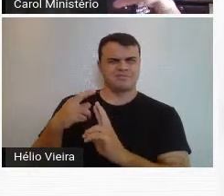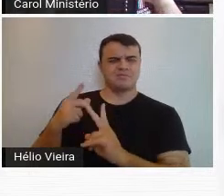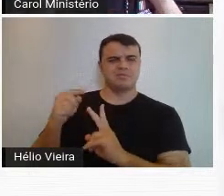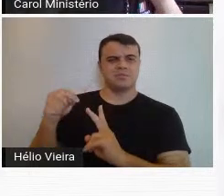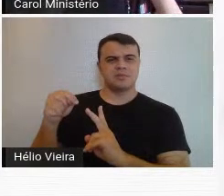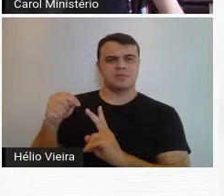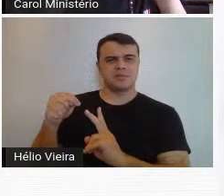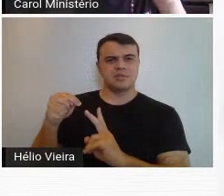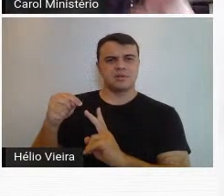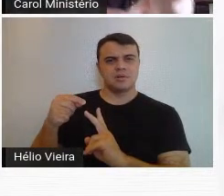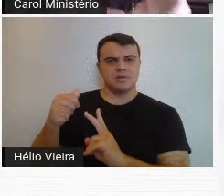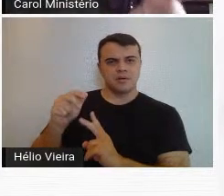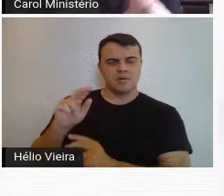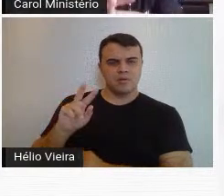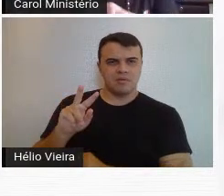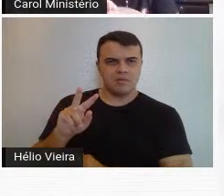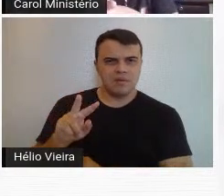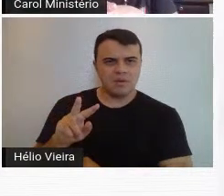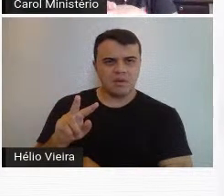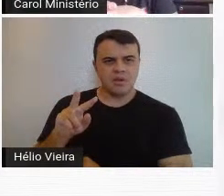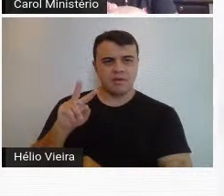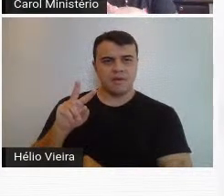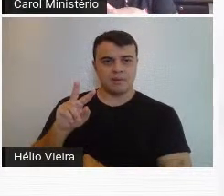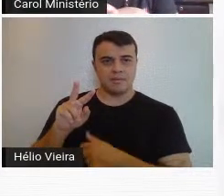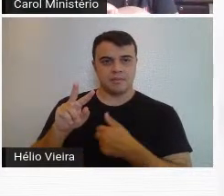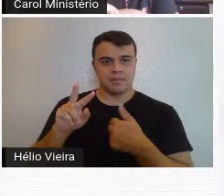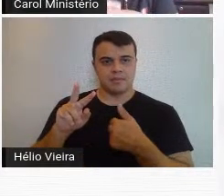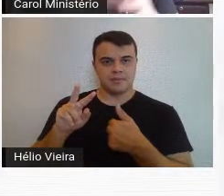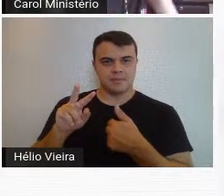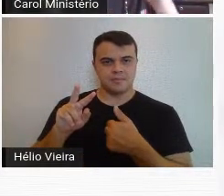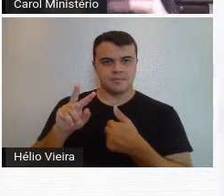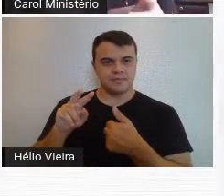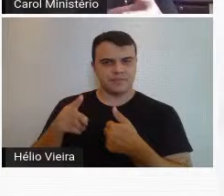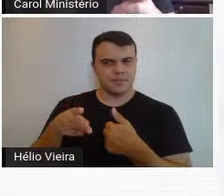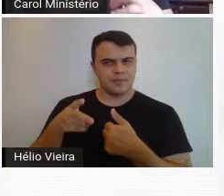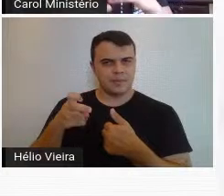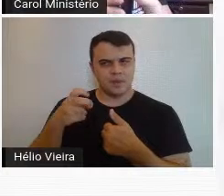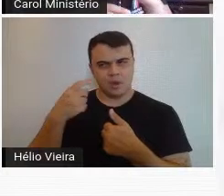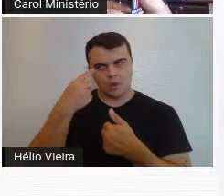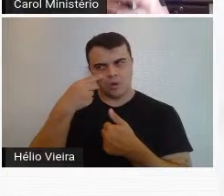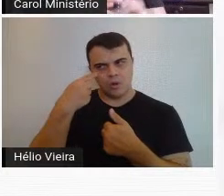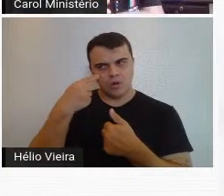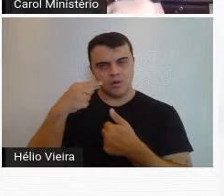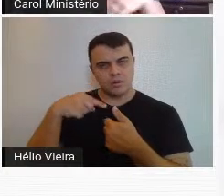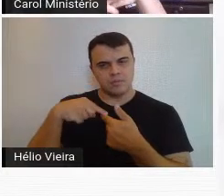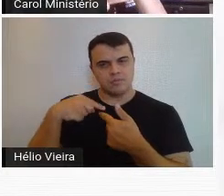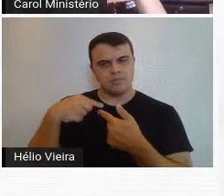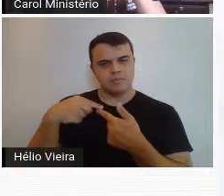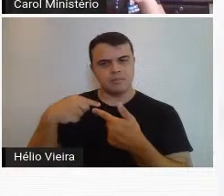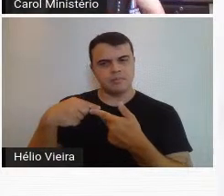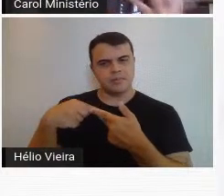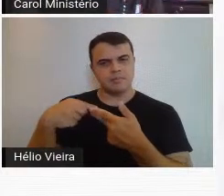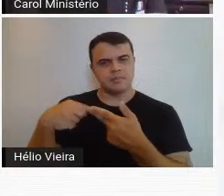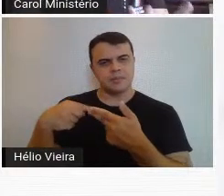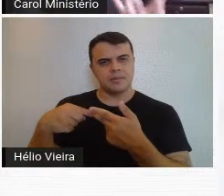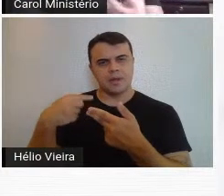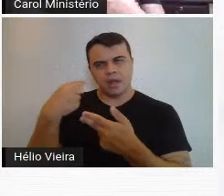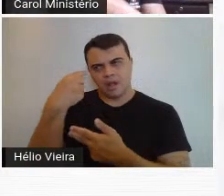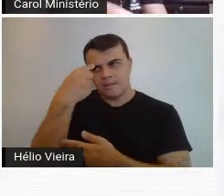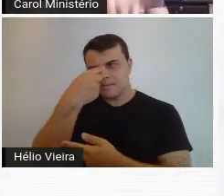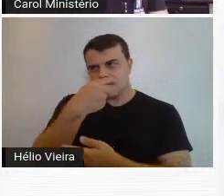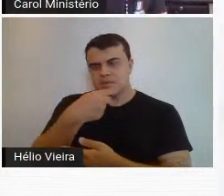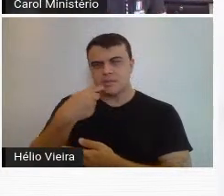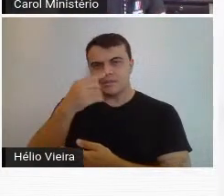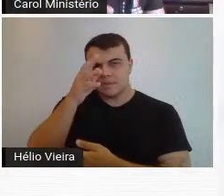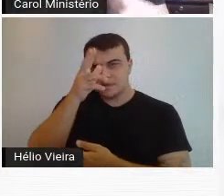primeiro você identifica o olho, depois é que você percebe que o